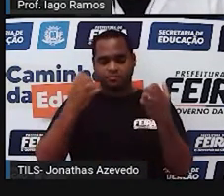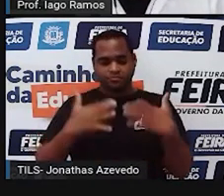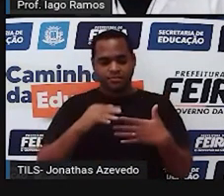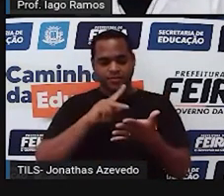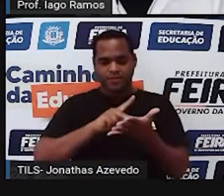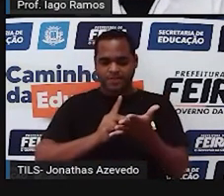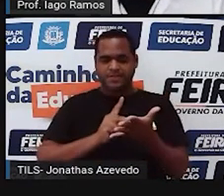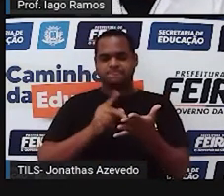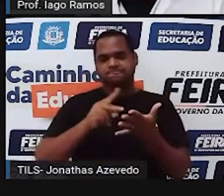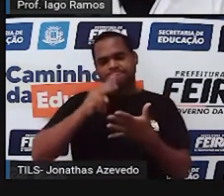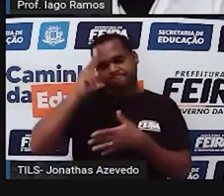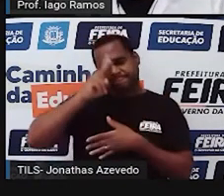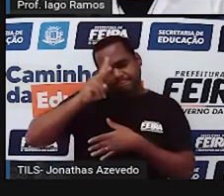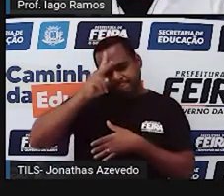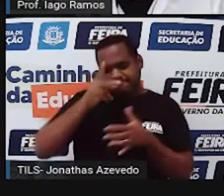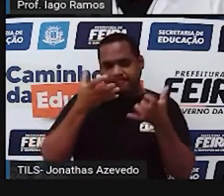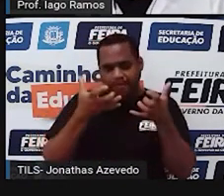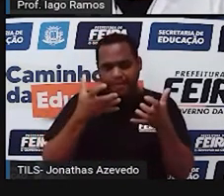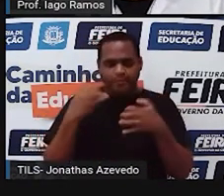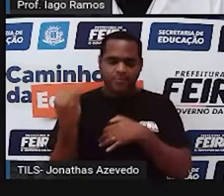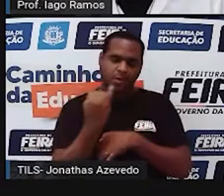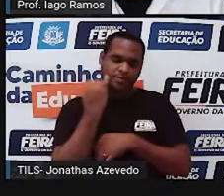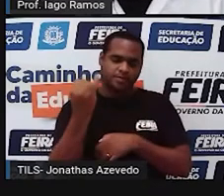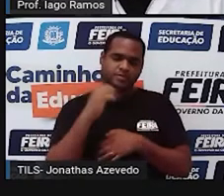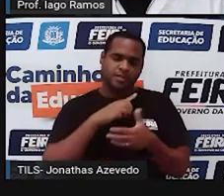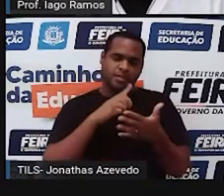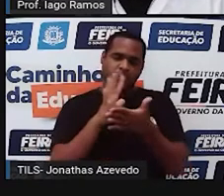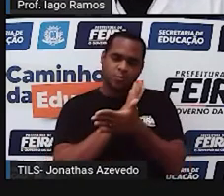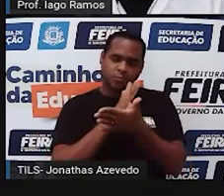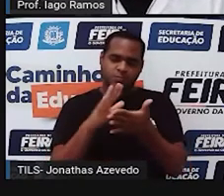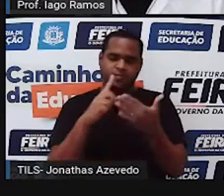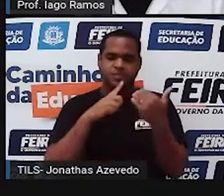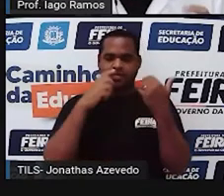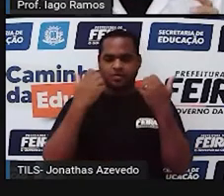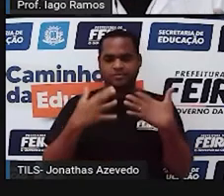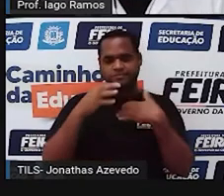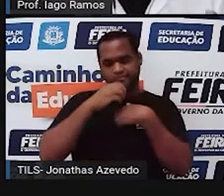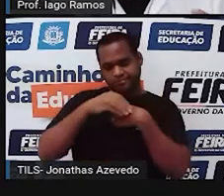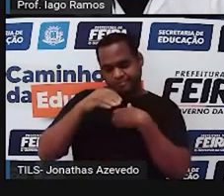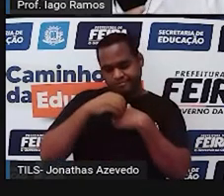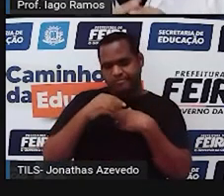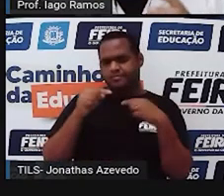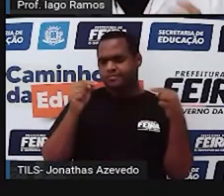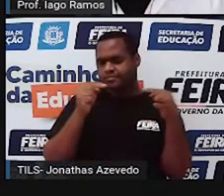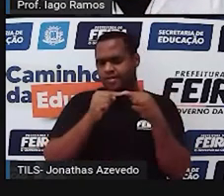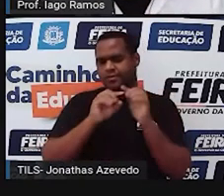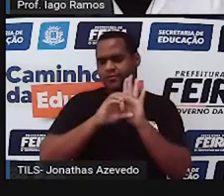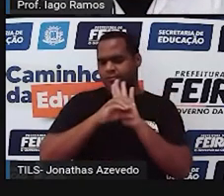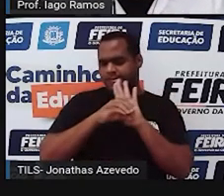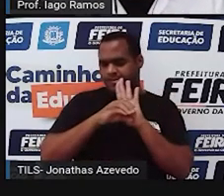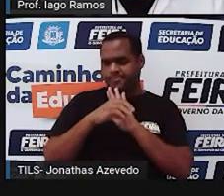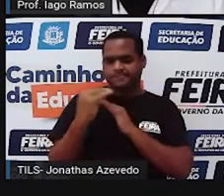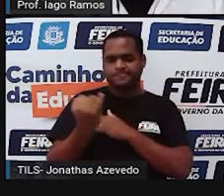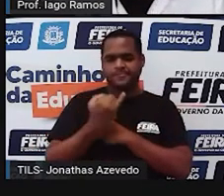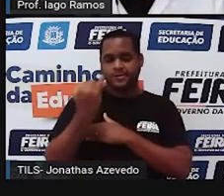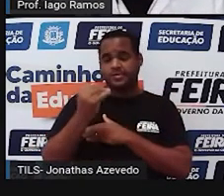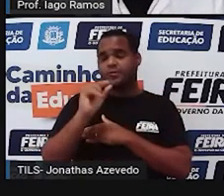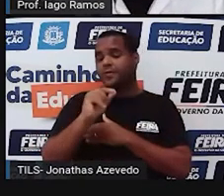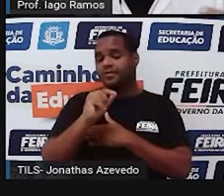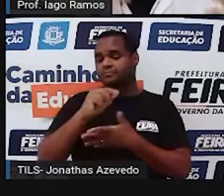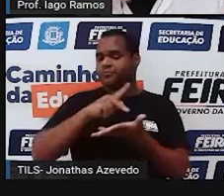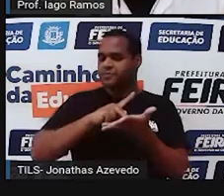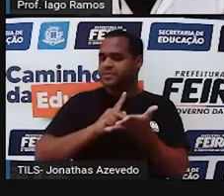Então, eu queria relembrar algumas coisas importantes aqui, que é, vamos dizer assim, é um conceito básico para geometria,